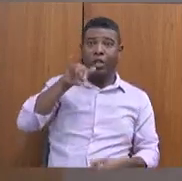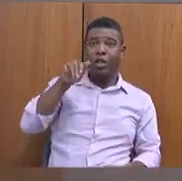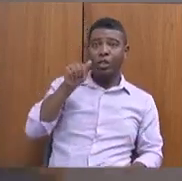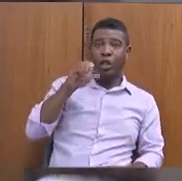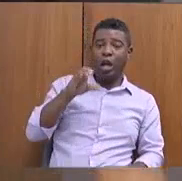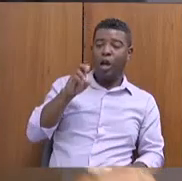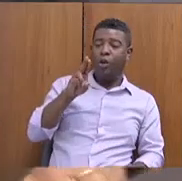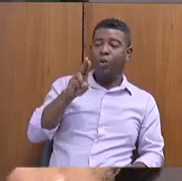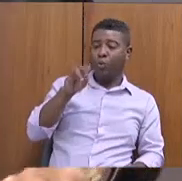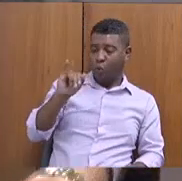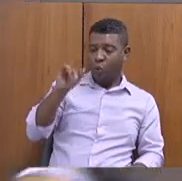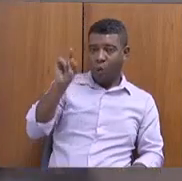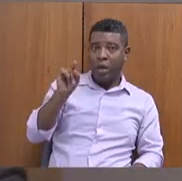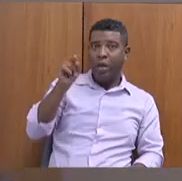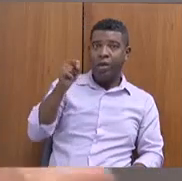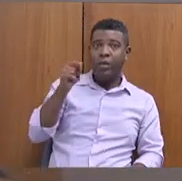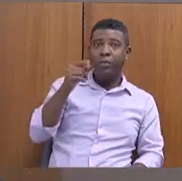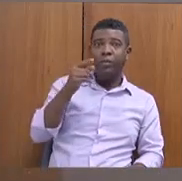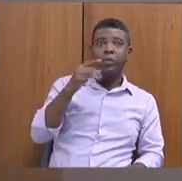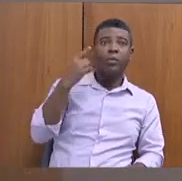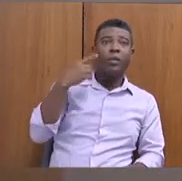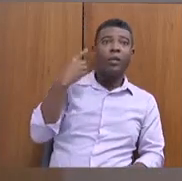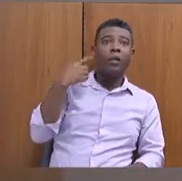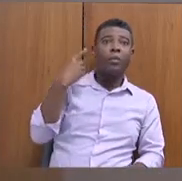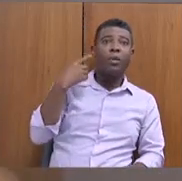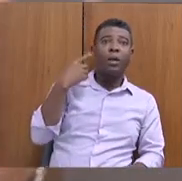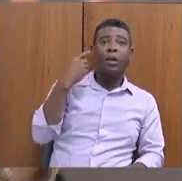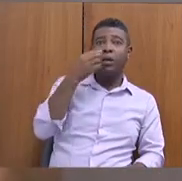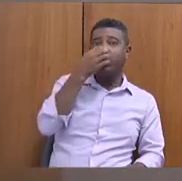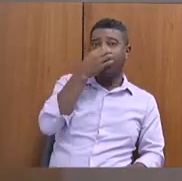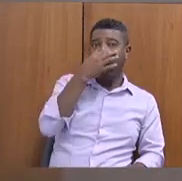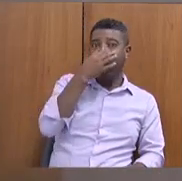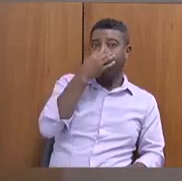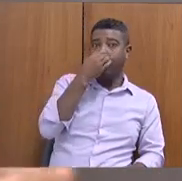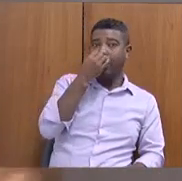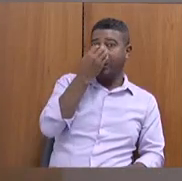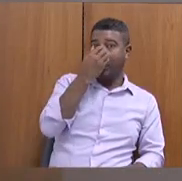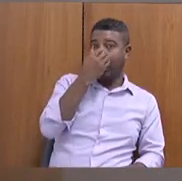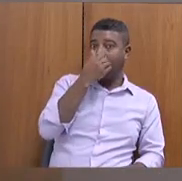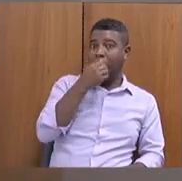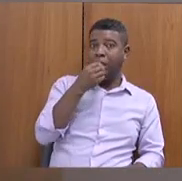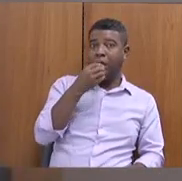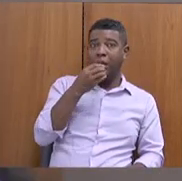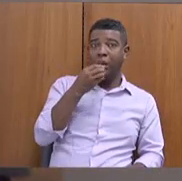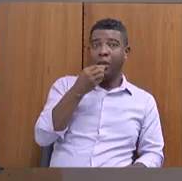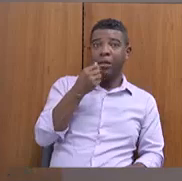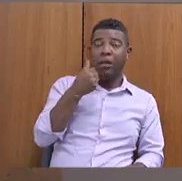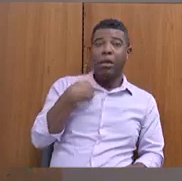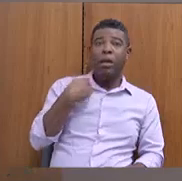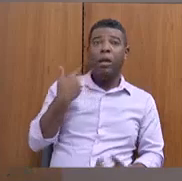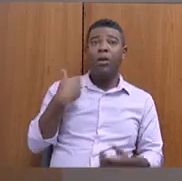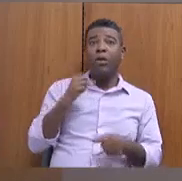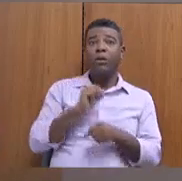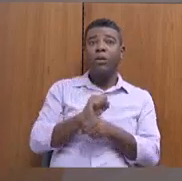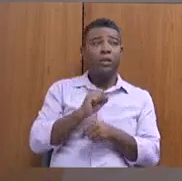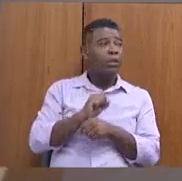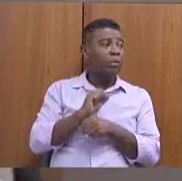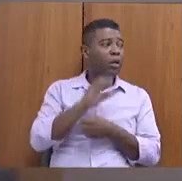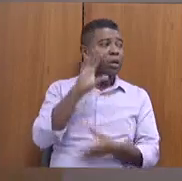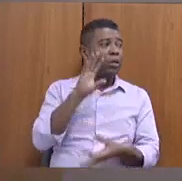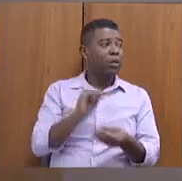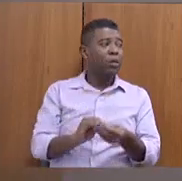ir concluindo? Eu espero que eu tenha um pouquinho mais de tempo, como se eu estivesse também, inclusive, vossa excelência. E estou concluindo.